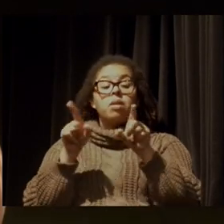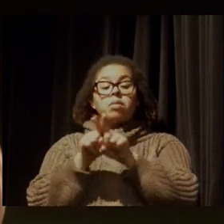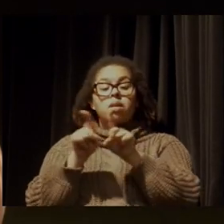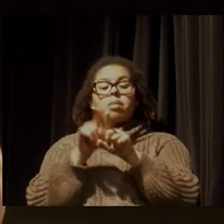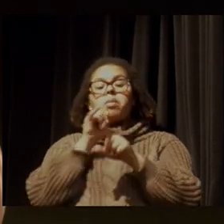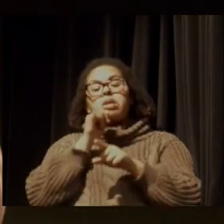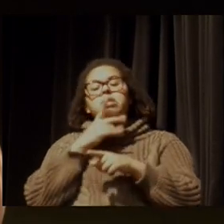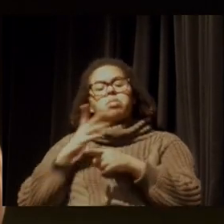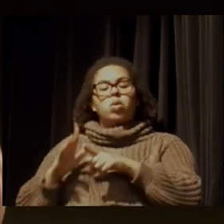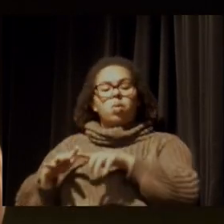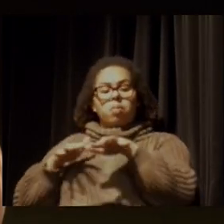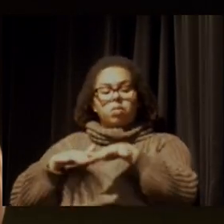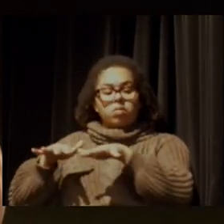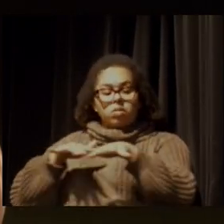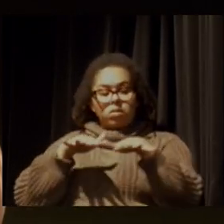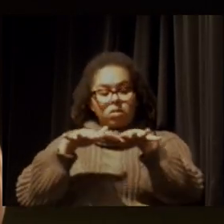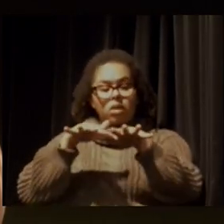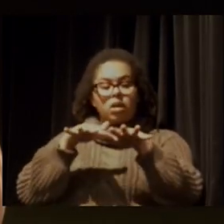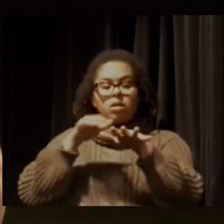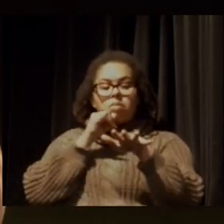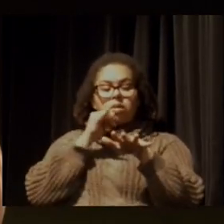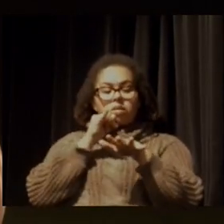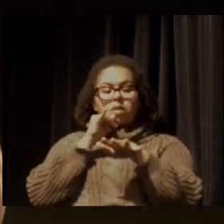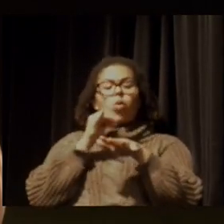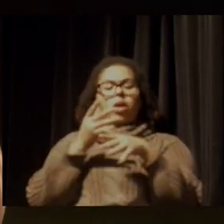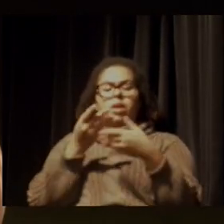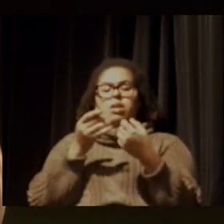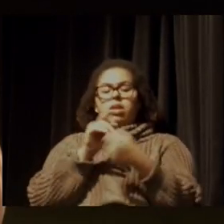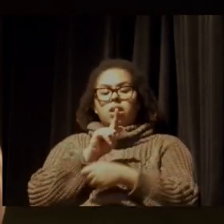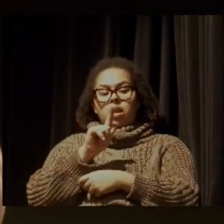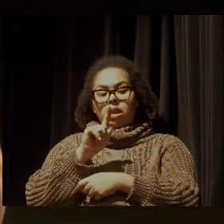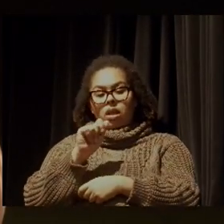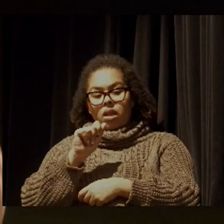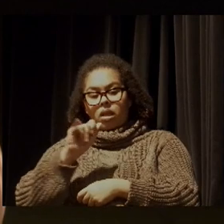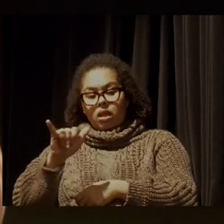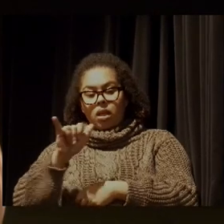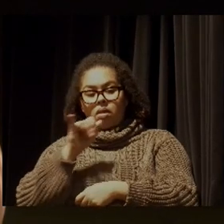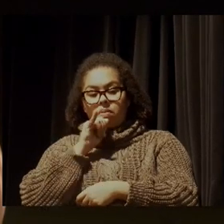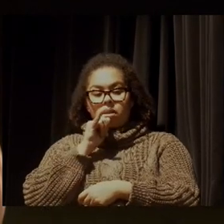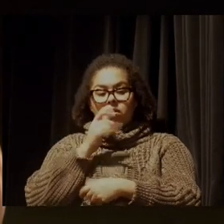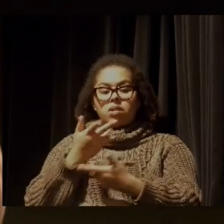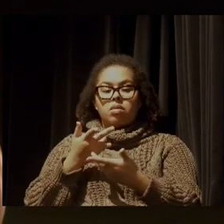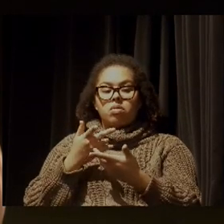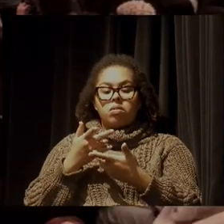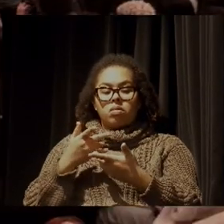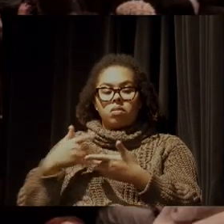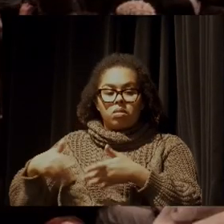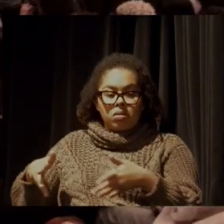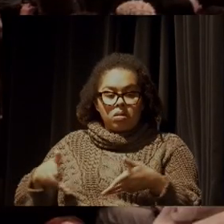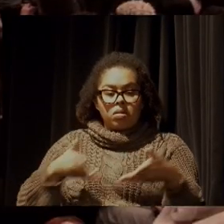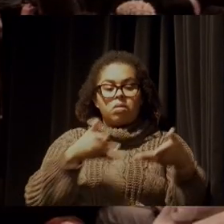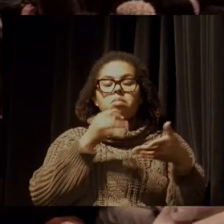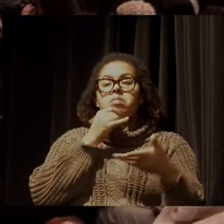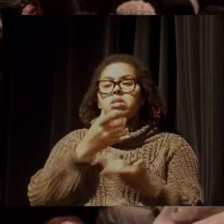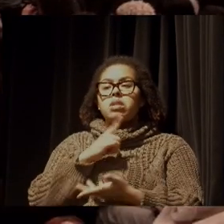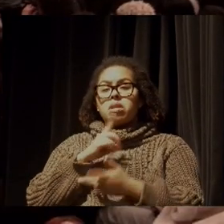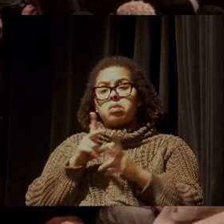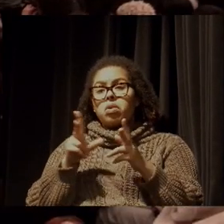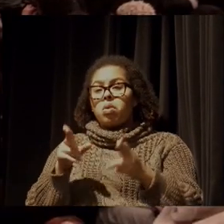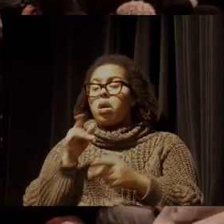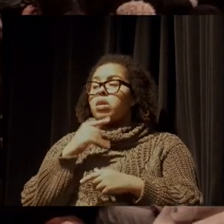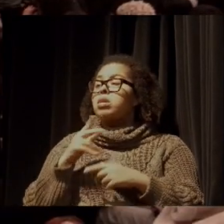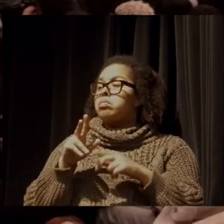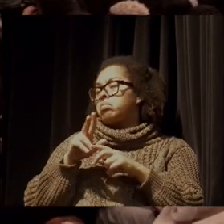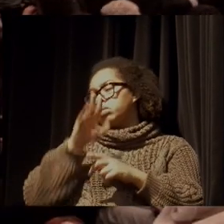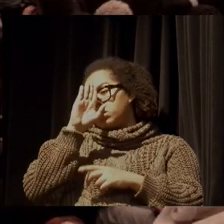E eu acho que esse seria o sinal mais efetivo para o parlamento, para o executivo, inclusive governo